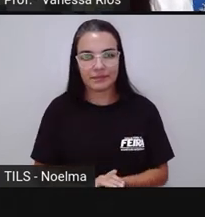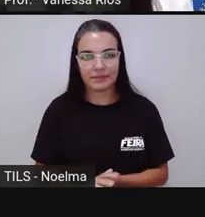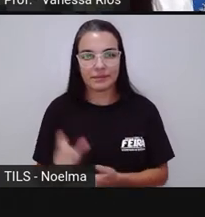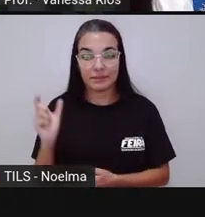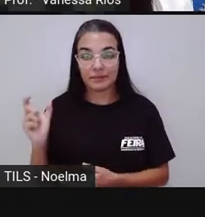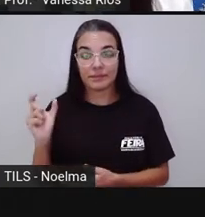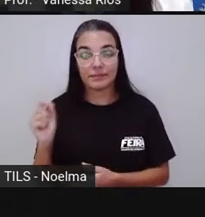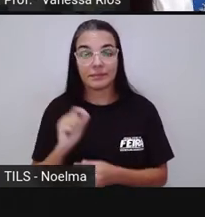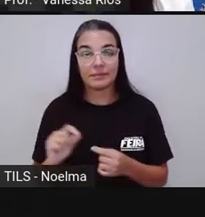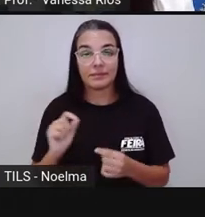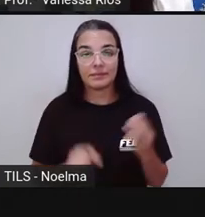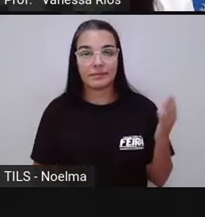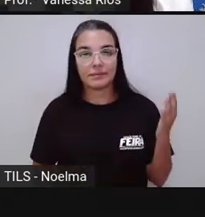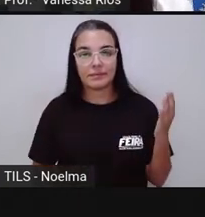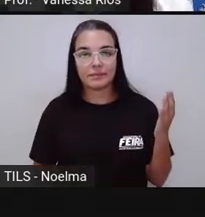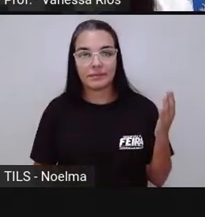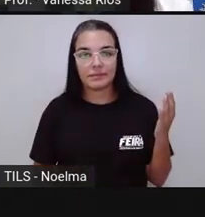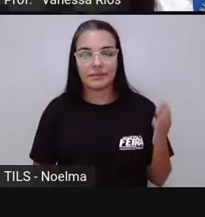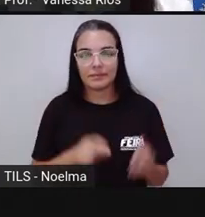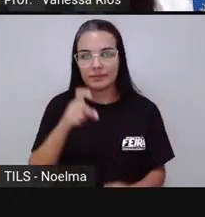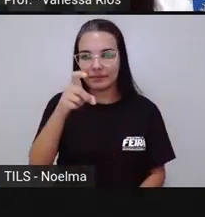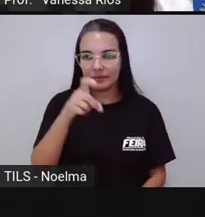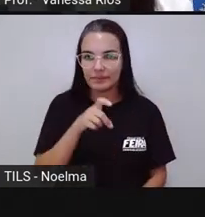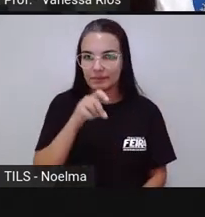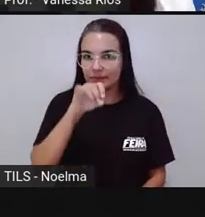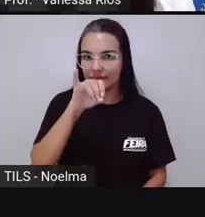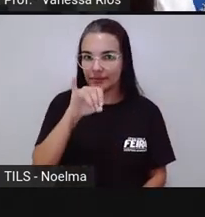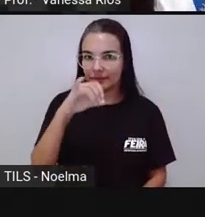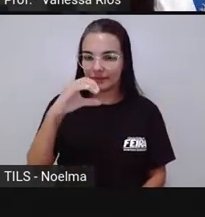palavra agora é xícara.